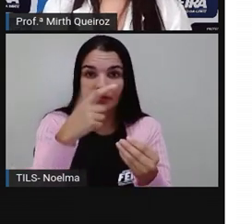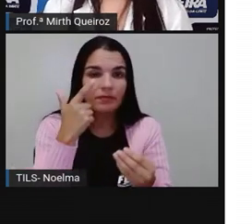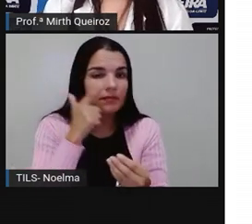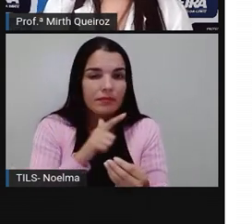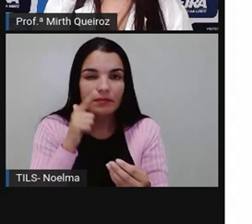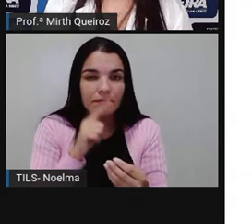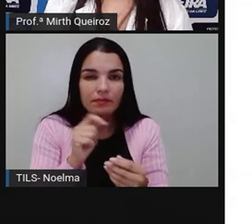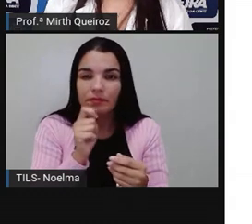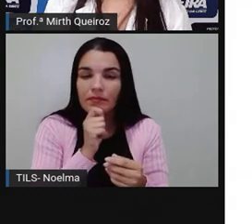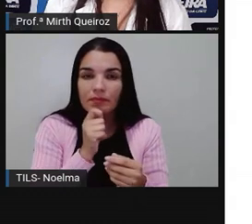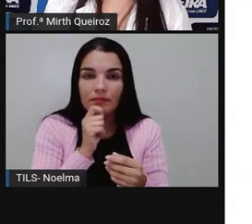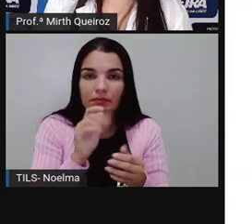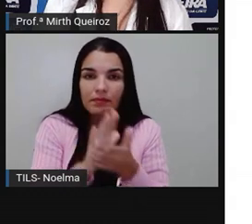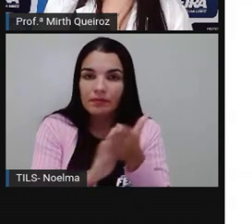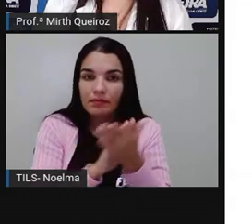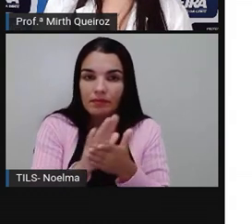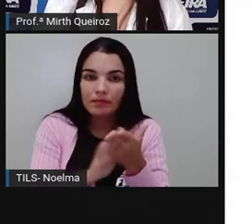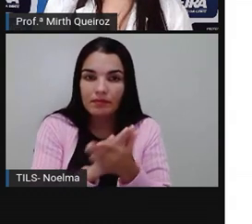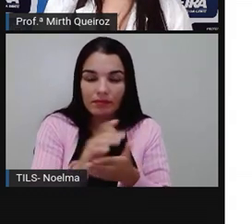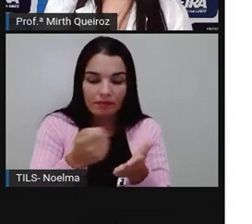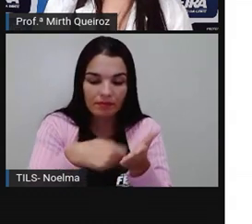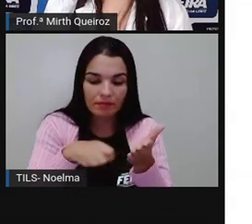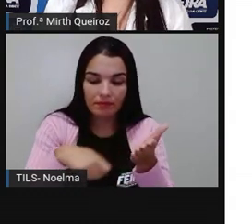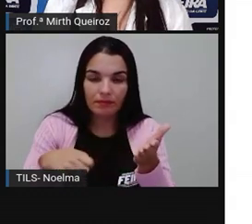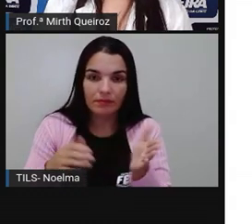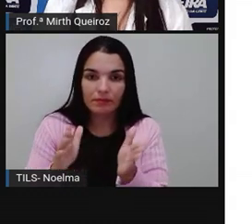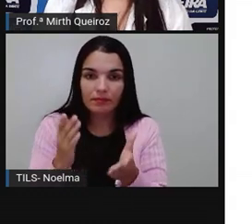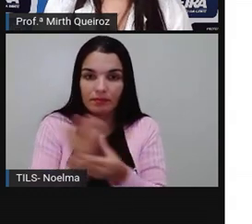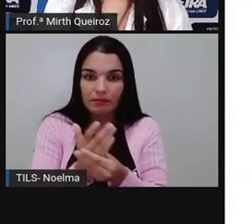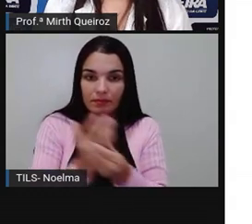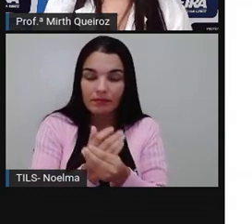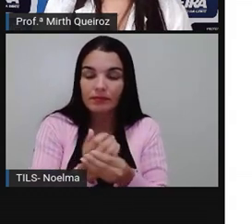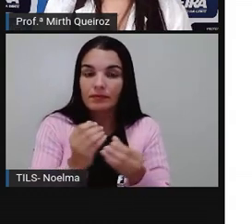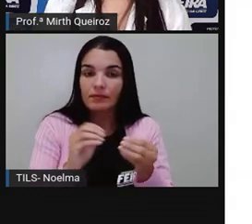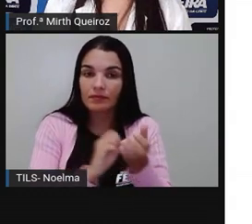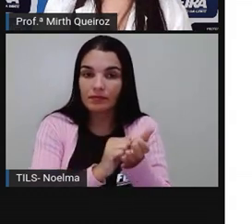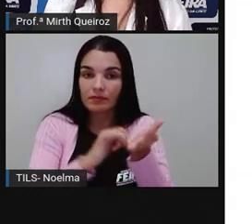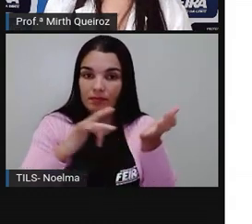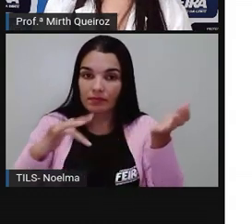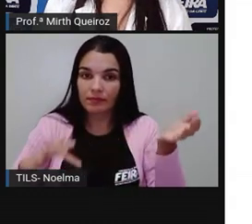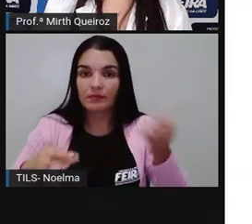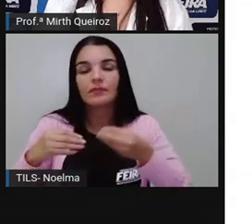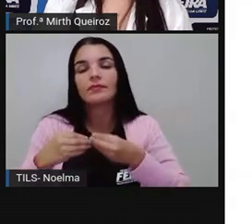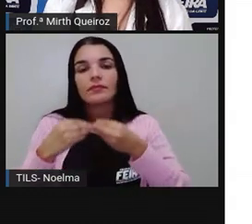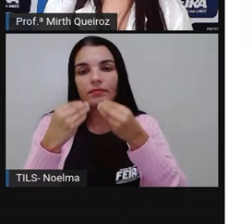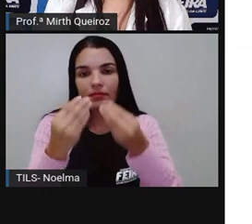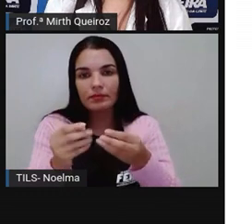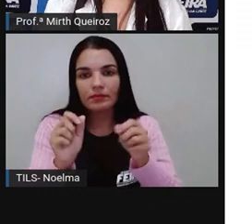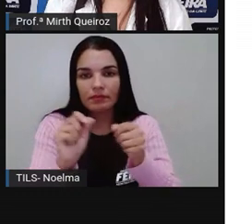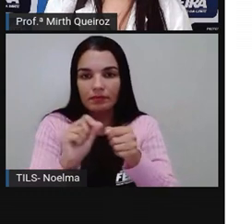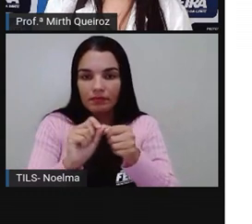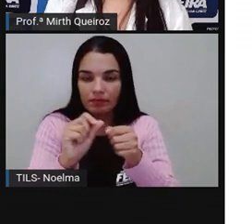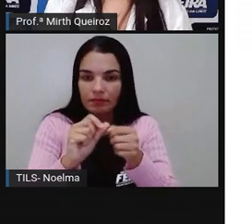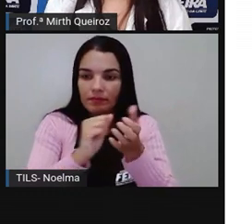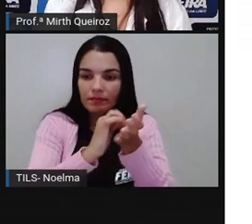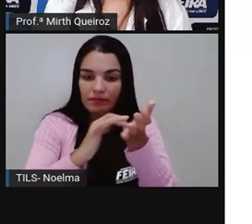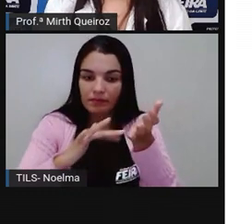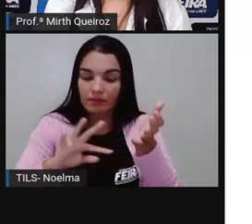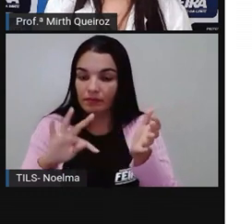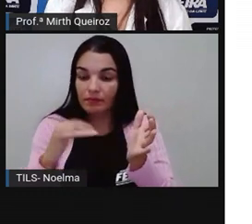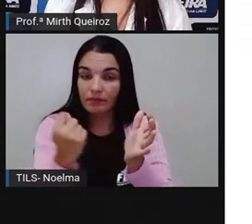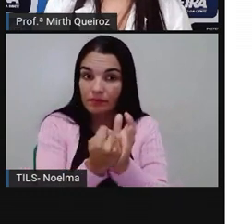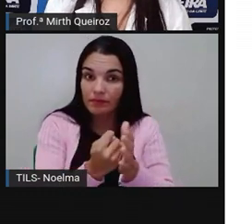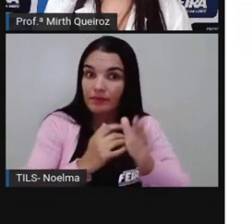Escrito Quem foi orientado aí Nas escolas Vão pôr em prática aí Desenvolvendo Essas atividades Com